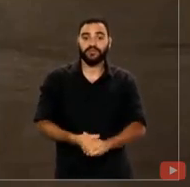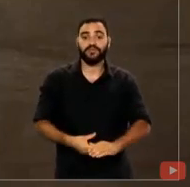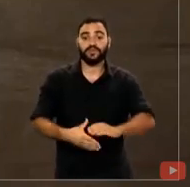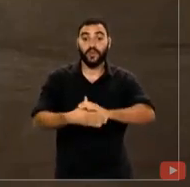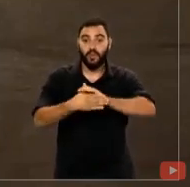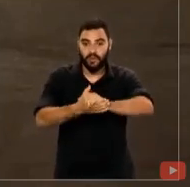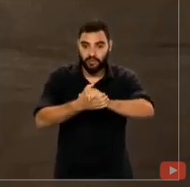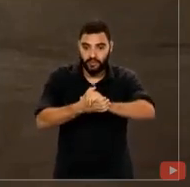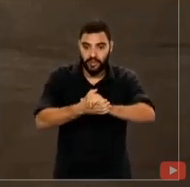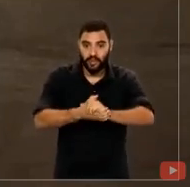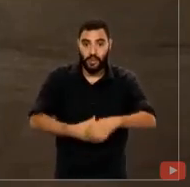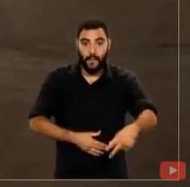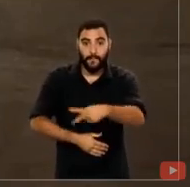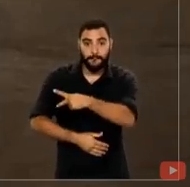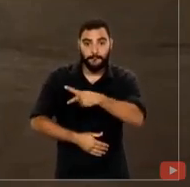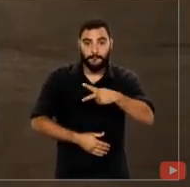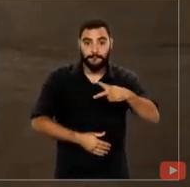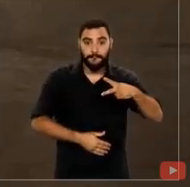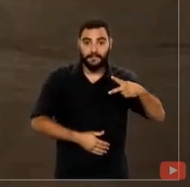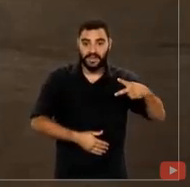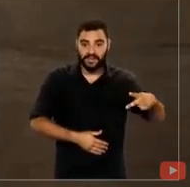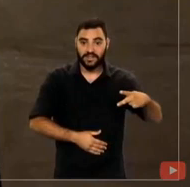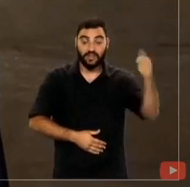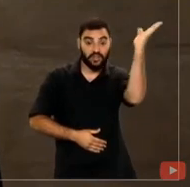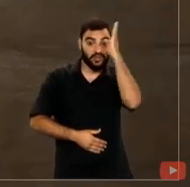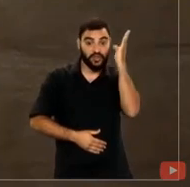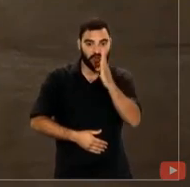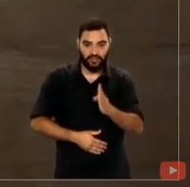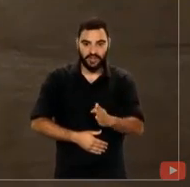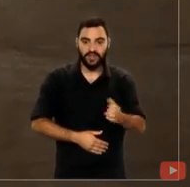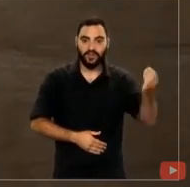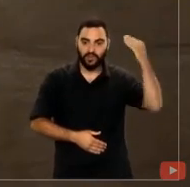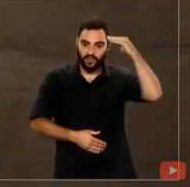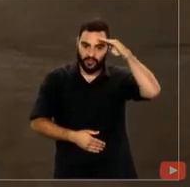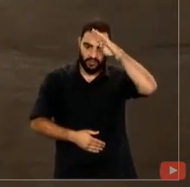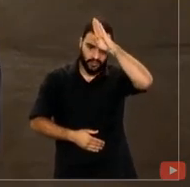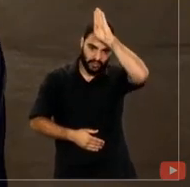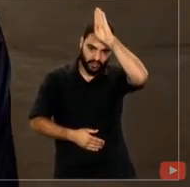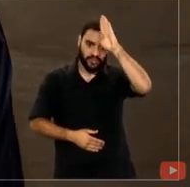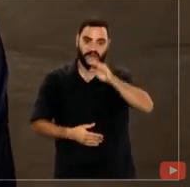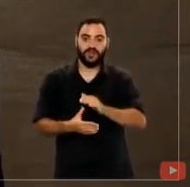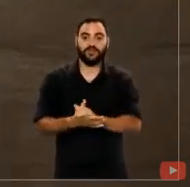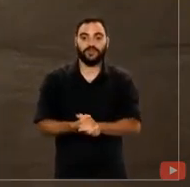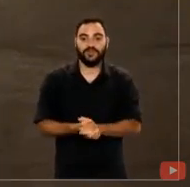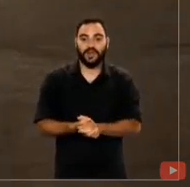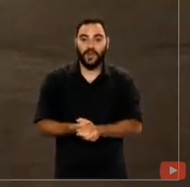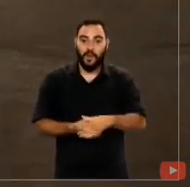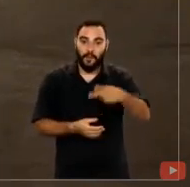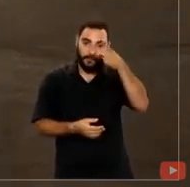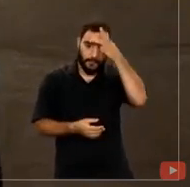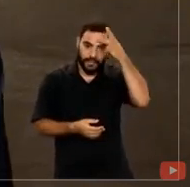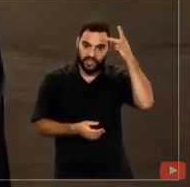presidente da República Federativa do Brasil, Jair Messias Bolsonaro, na pessoa de quem